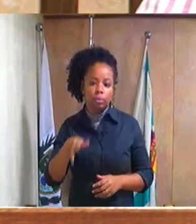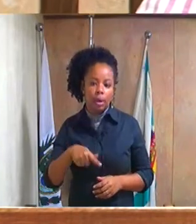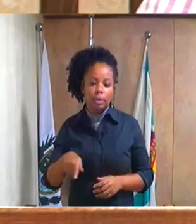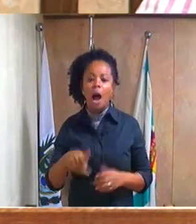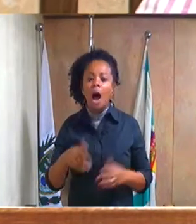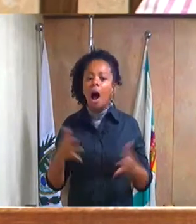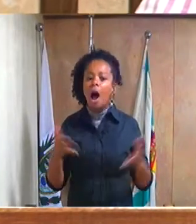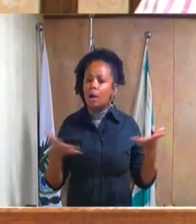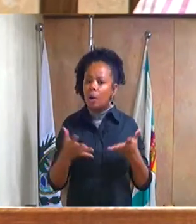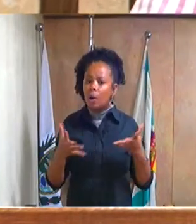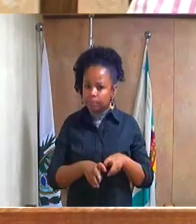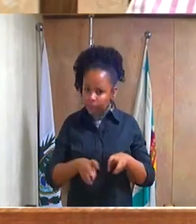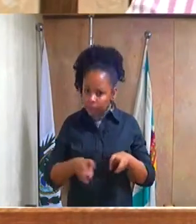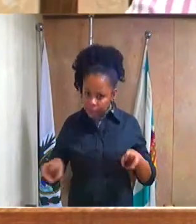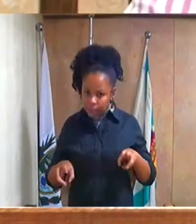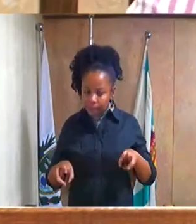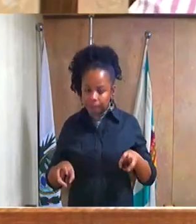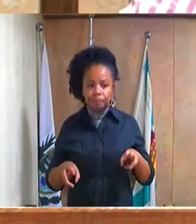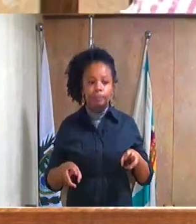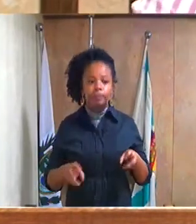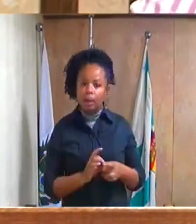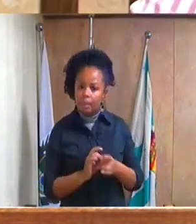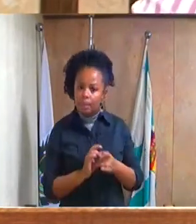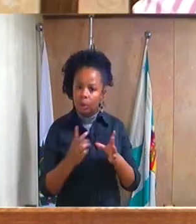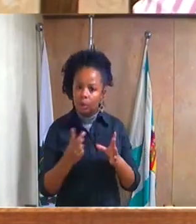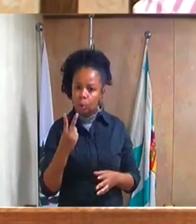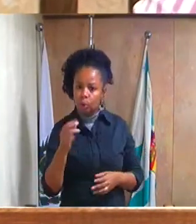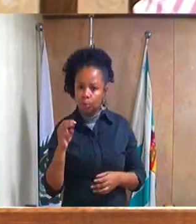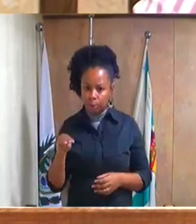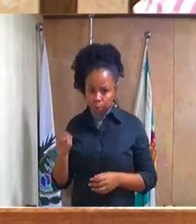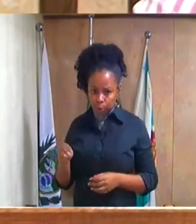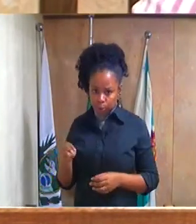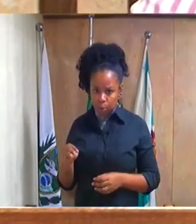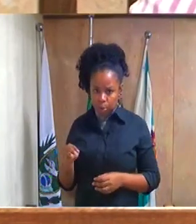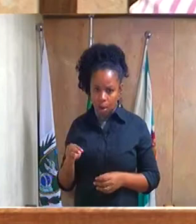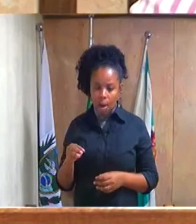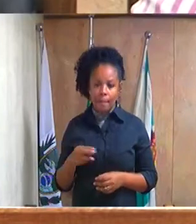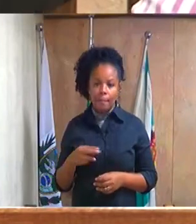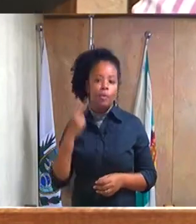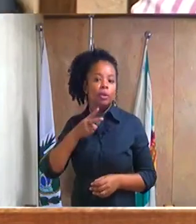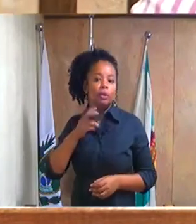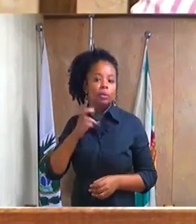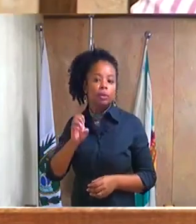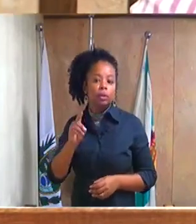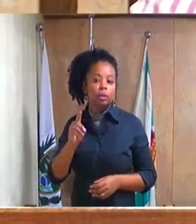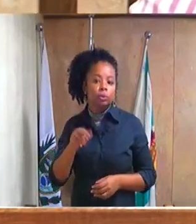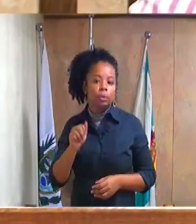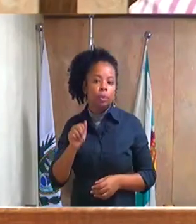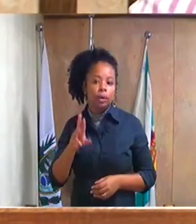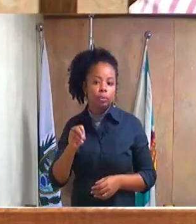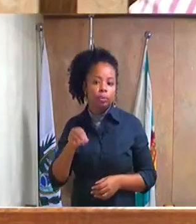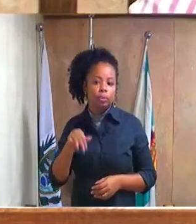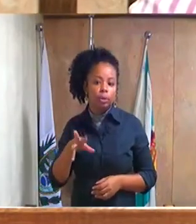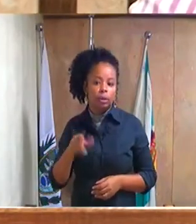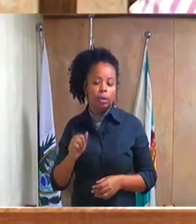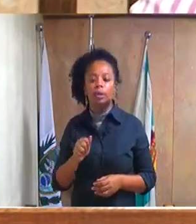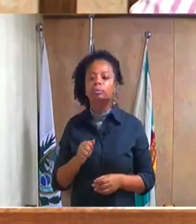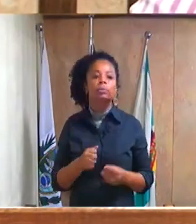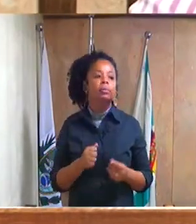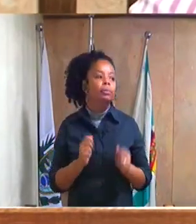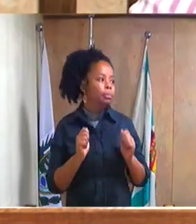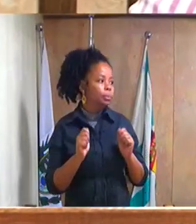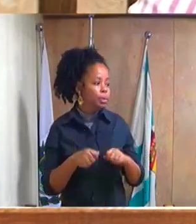minutos do vereador Eduardo Moreira. Expediente final. Vossa Excelência, tem dois minutos.